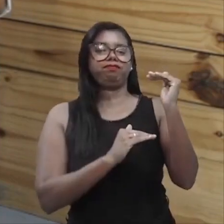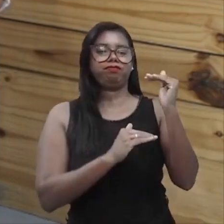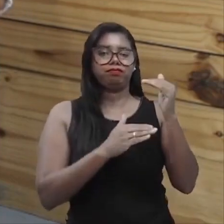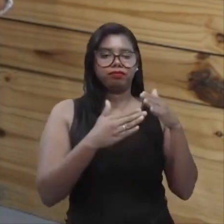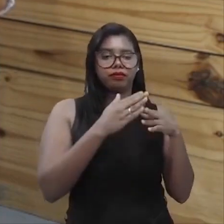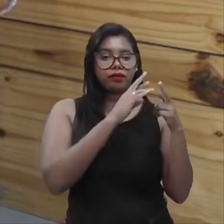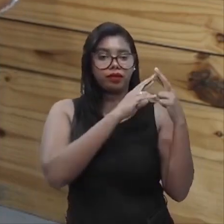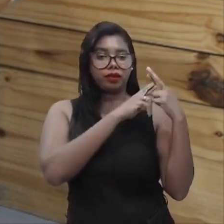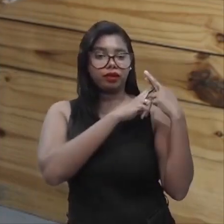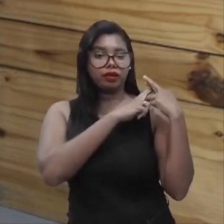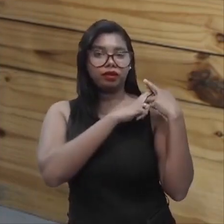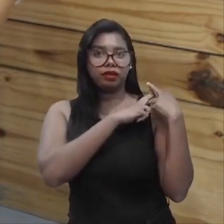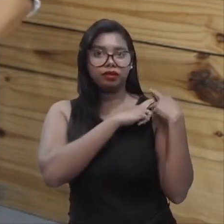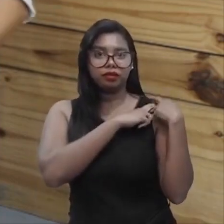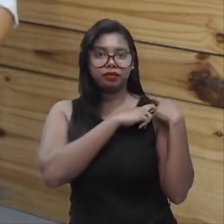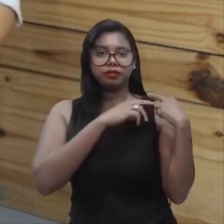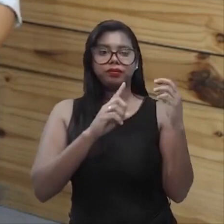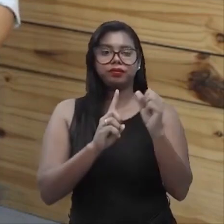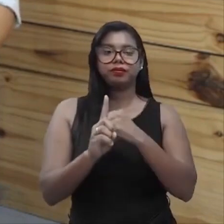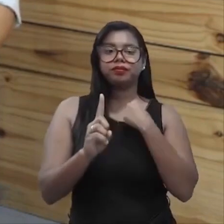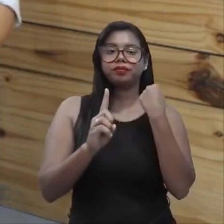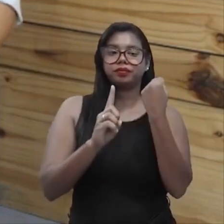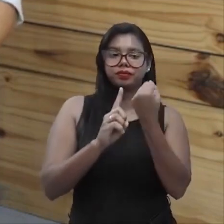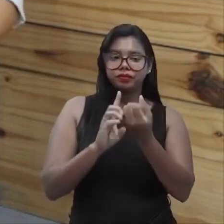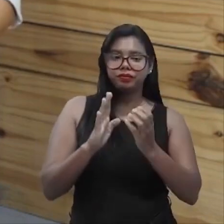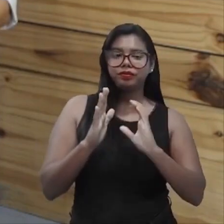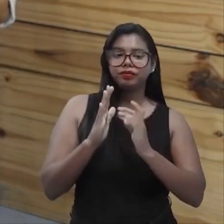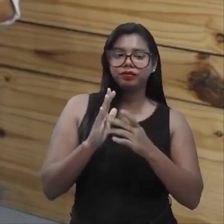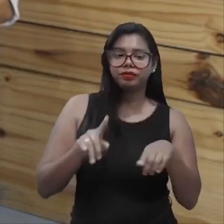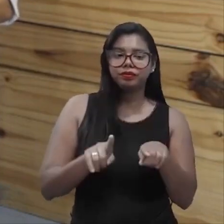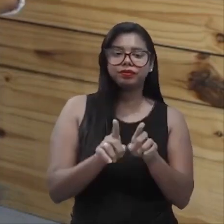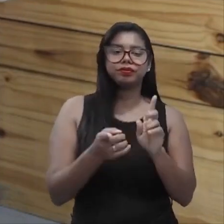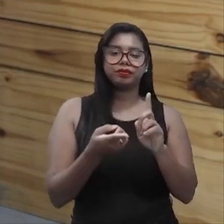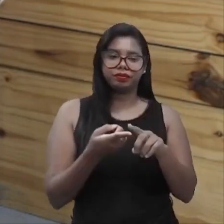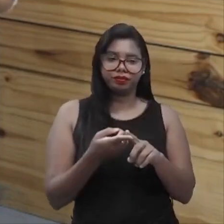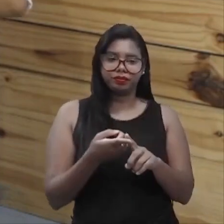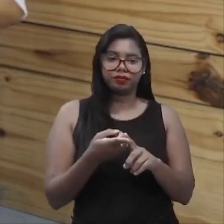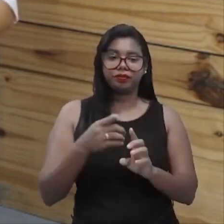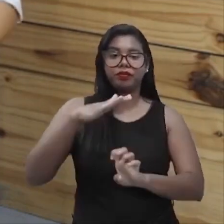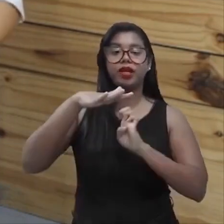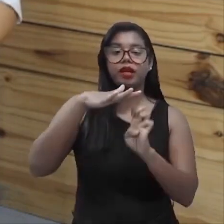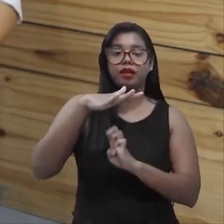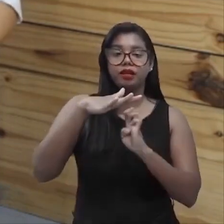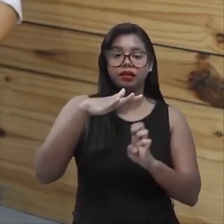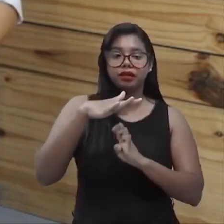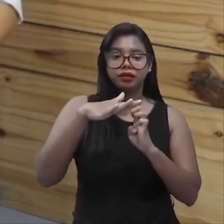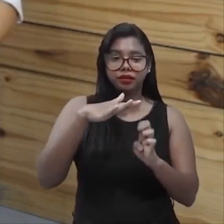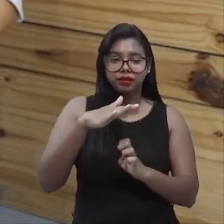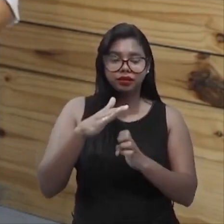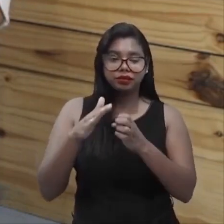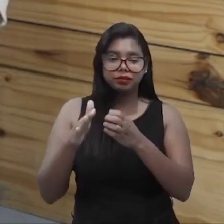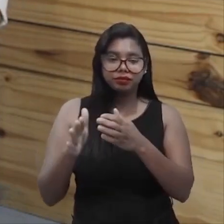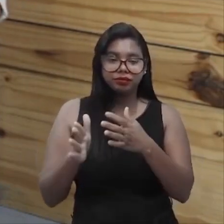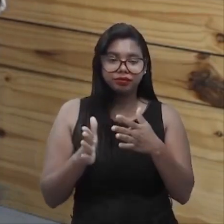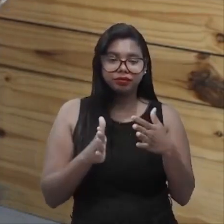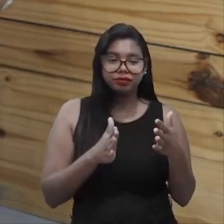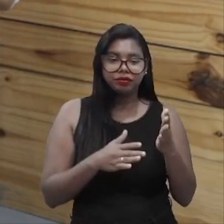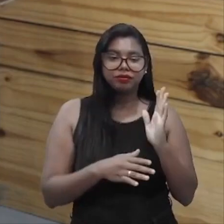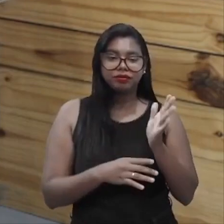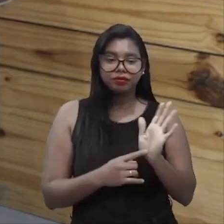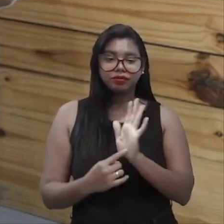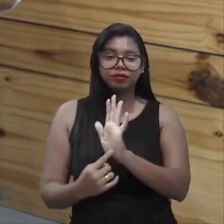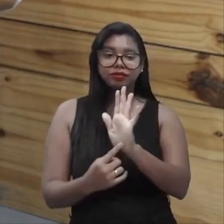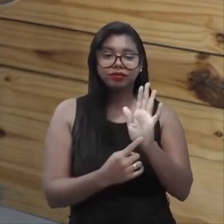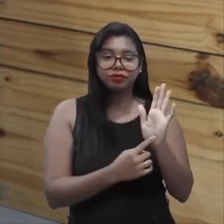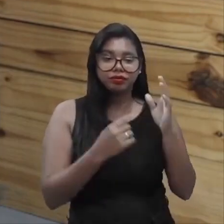da responsabilidade sociocorporativa. Então a empresa que tinha o seu padrão de qualidade, ela já trazia